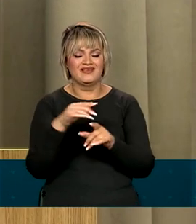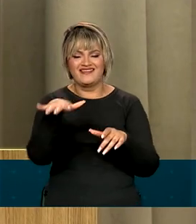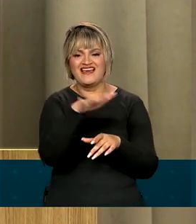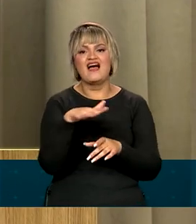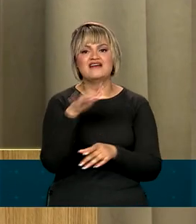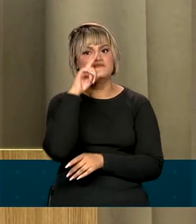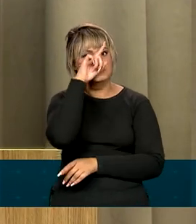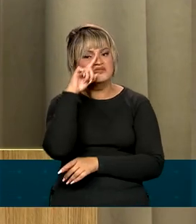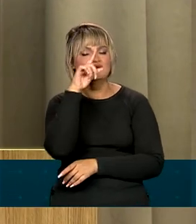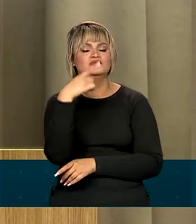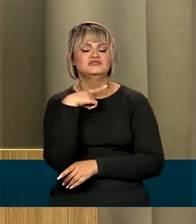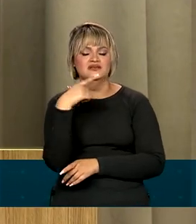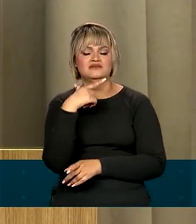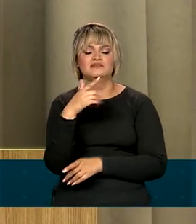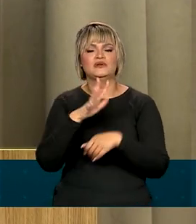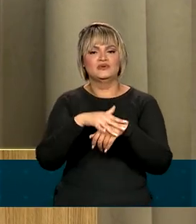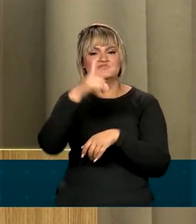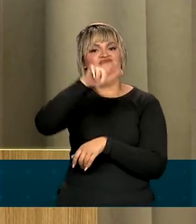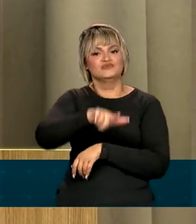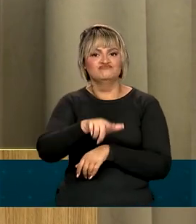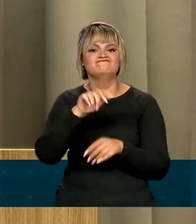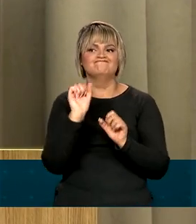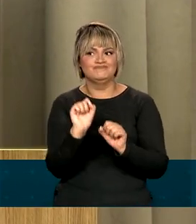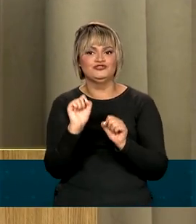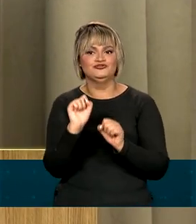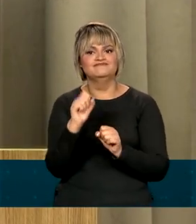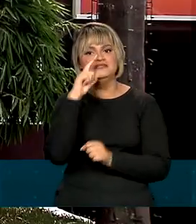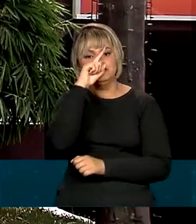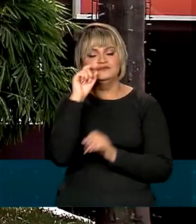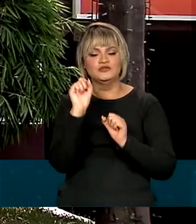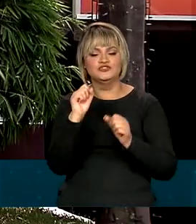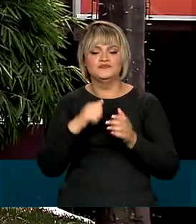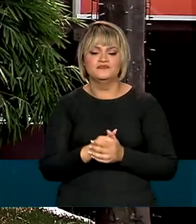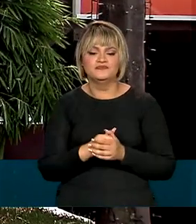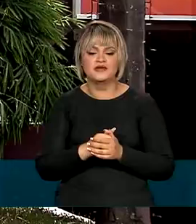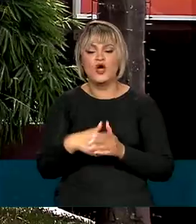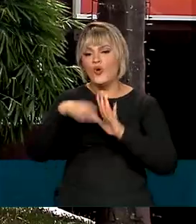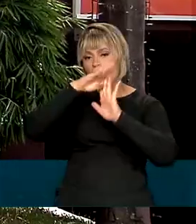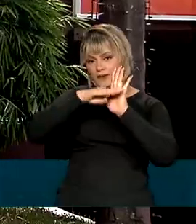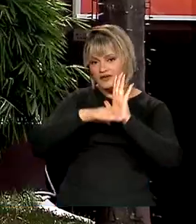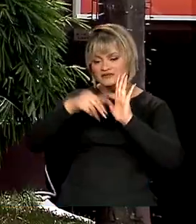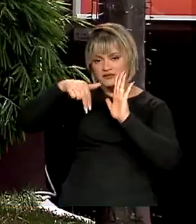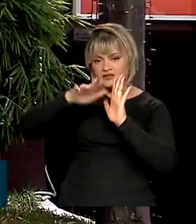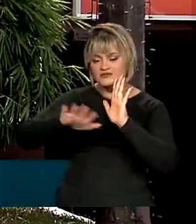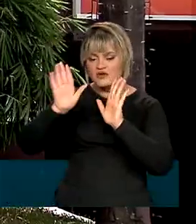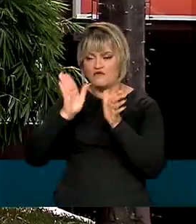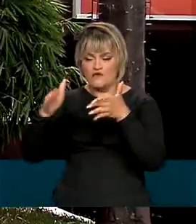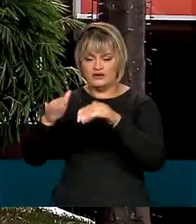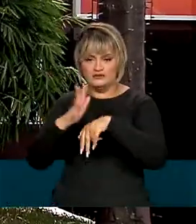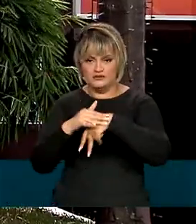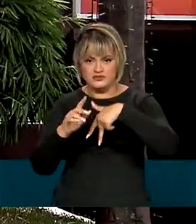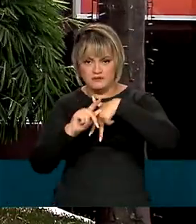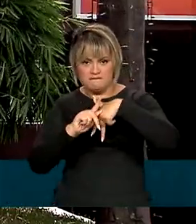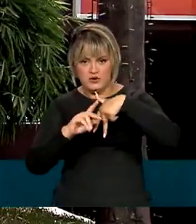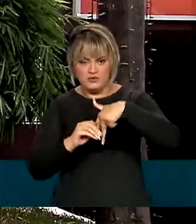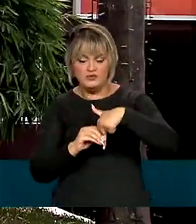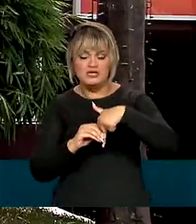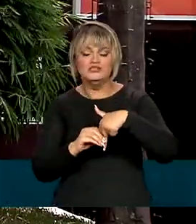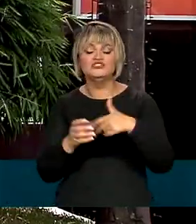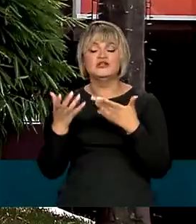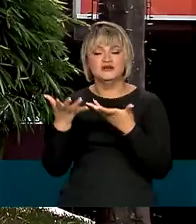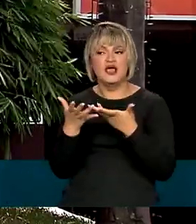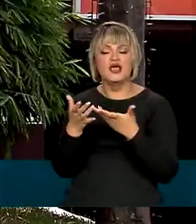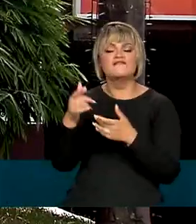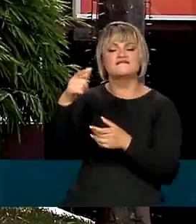risco para a reintrodução da poliomielite. O Plano Nacional de Resposta à Poliomielite também prevê um aumento da